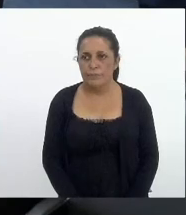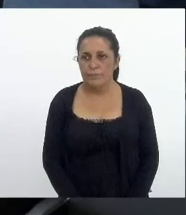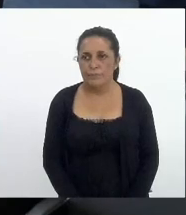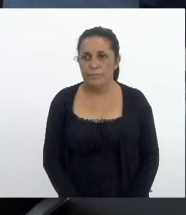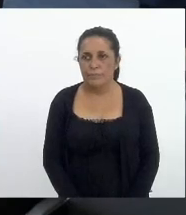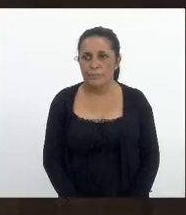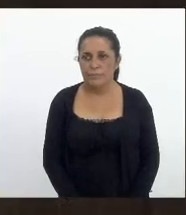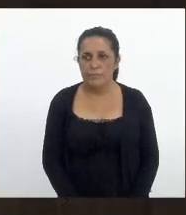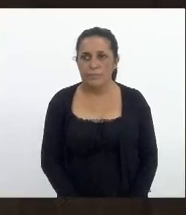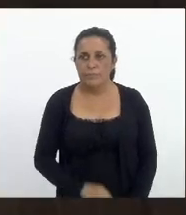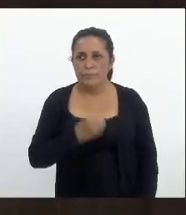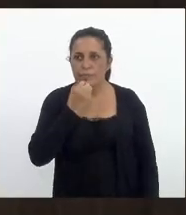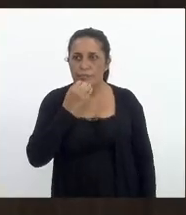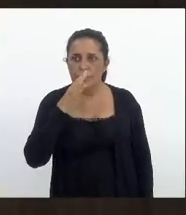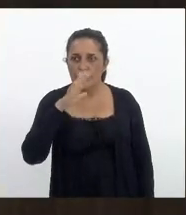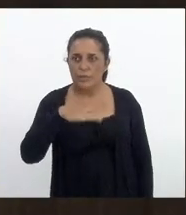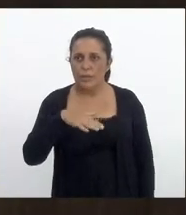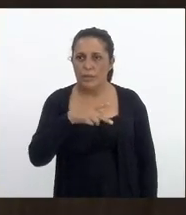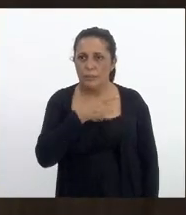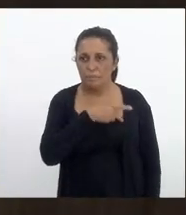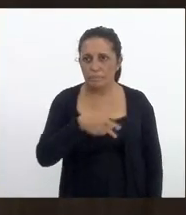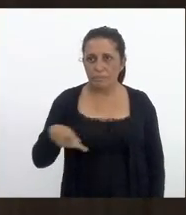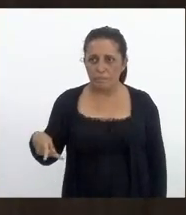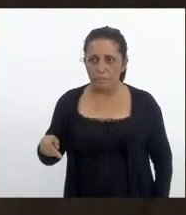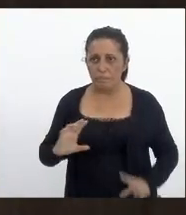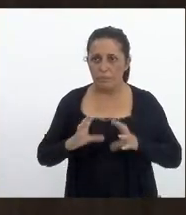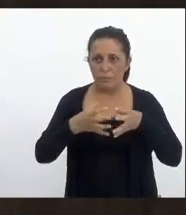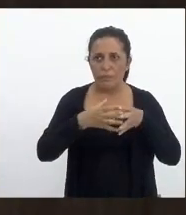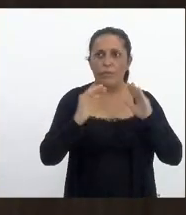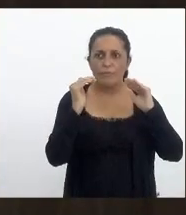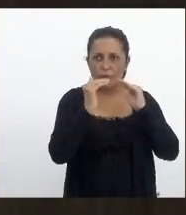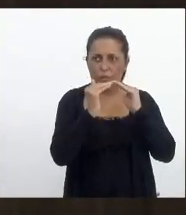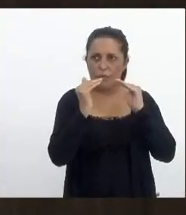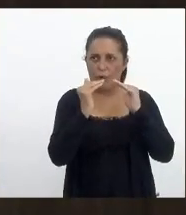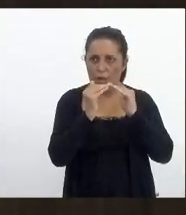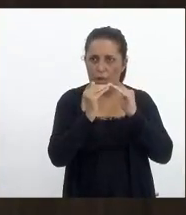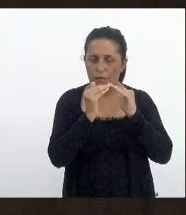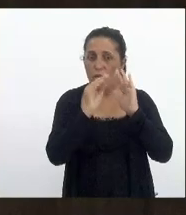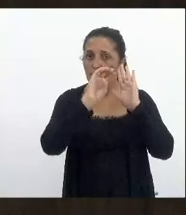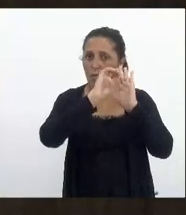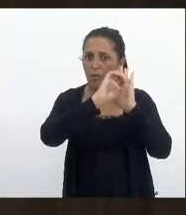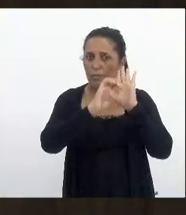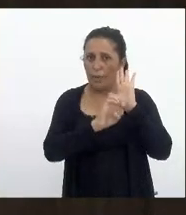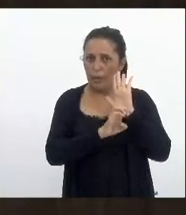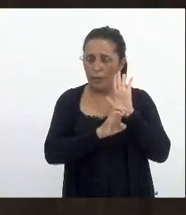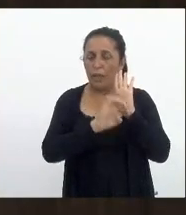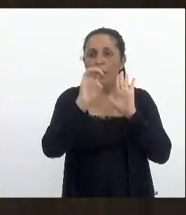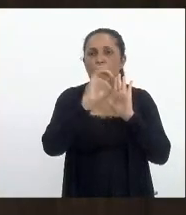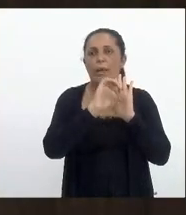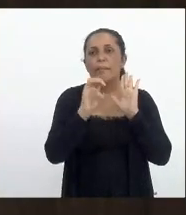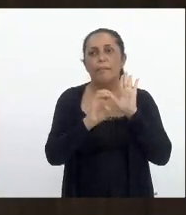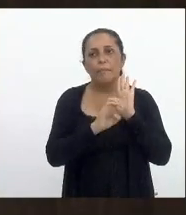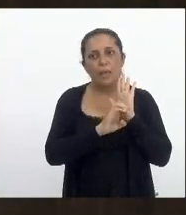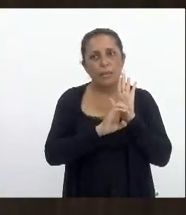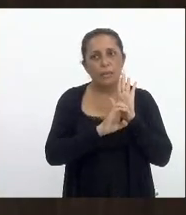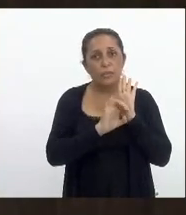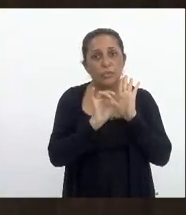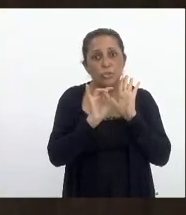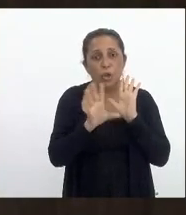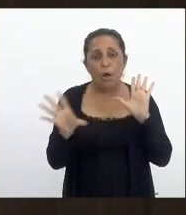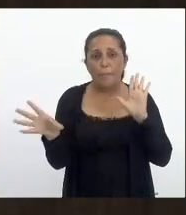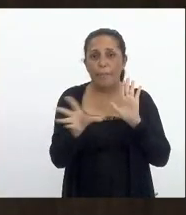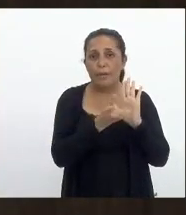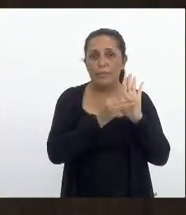Boa tarde presidente a comissão é favorável com emendas essa emenda é apenas para